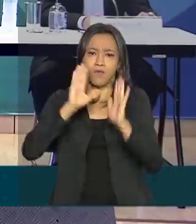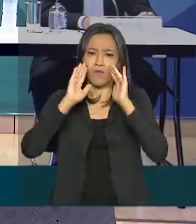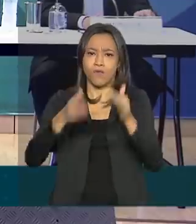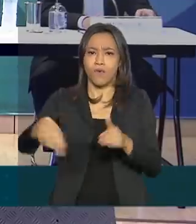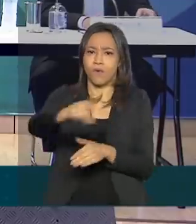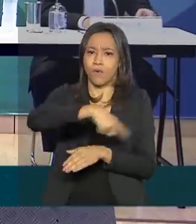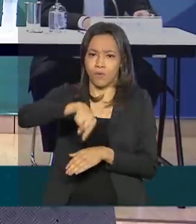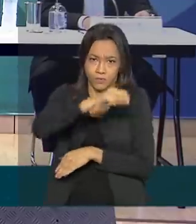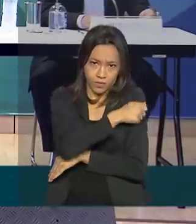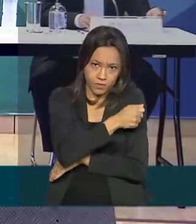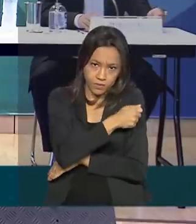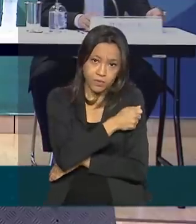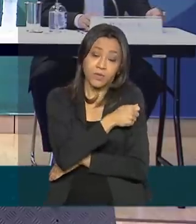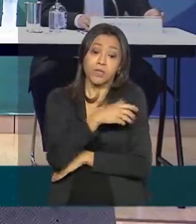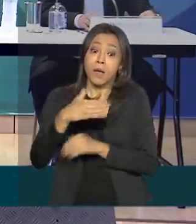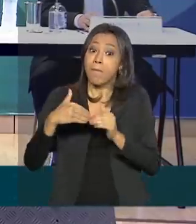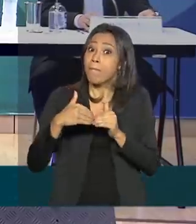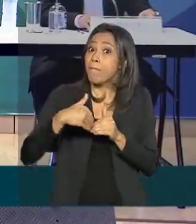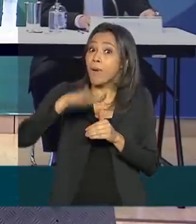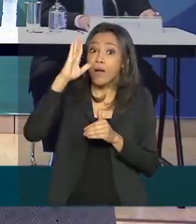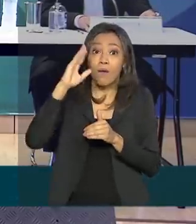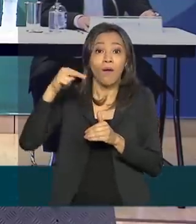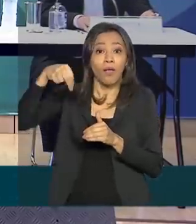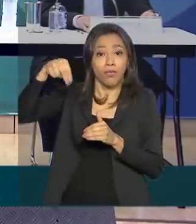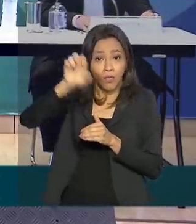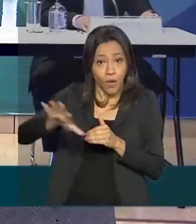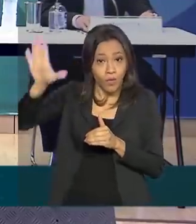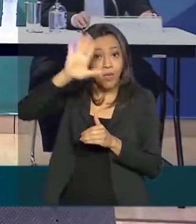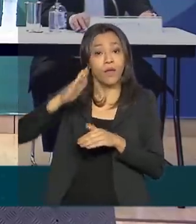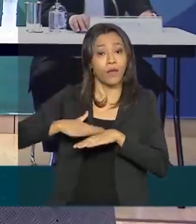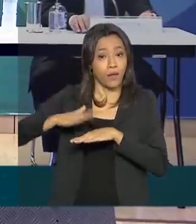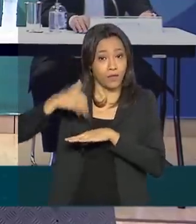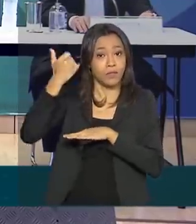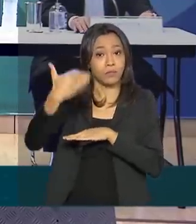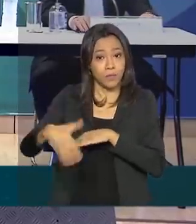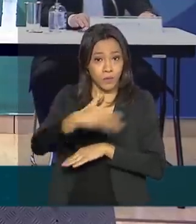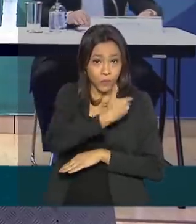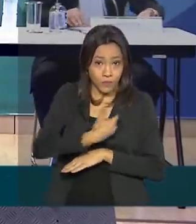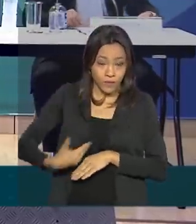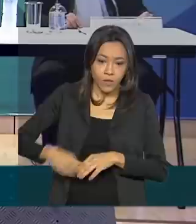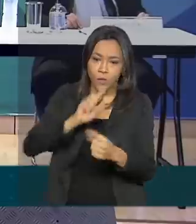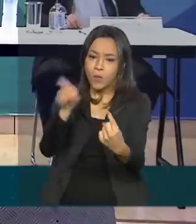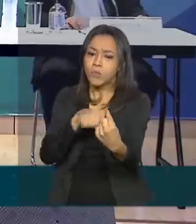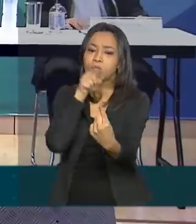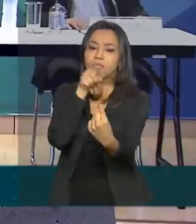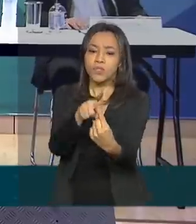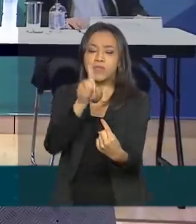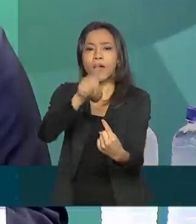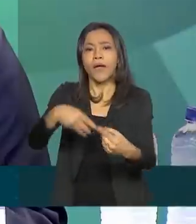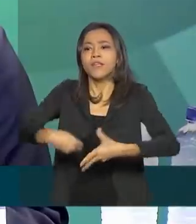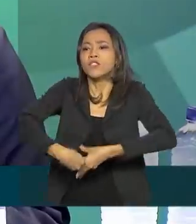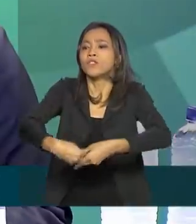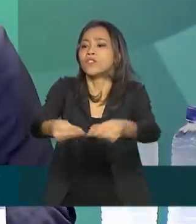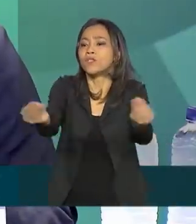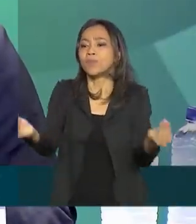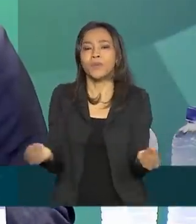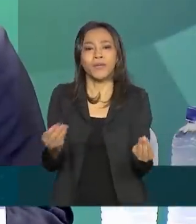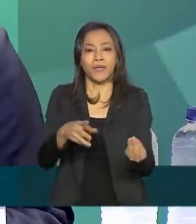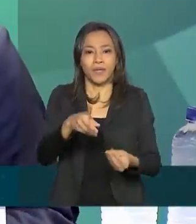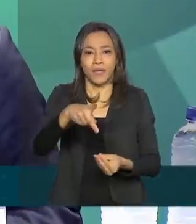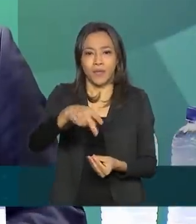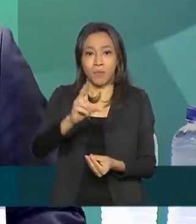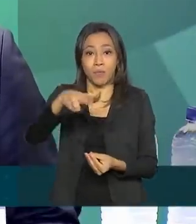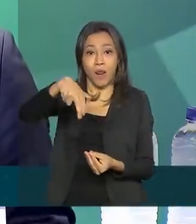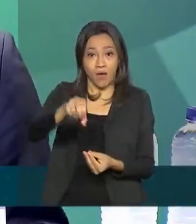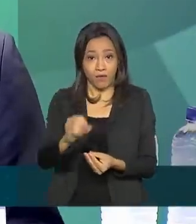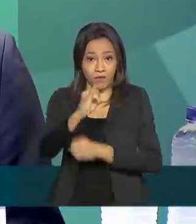meio, a maior parte na região nordeste, segundo o governo. A ideia é distribuir os planos de internet até 20 de julho